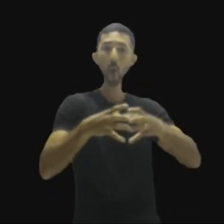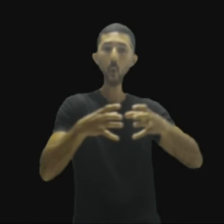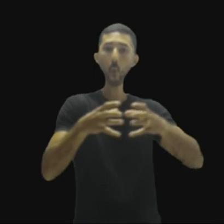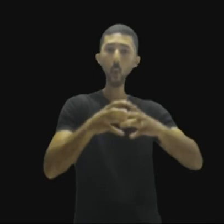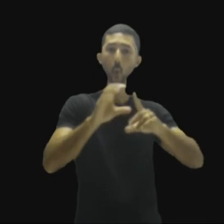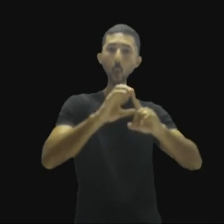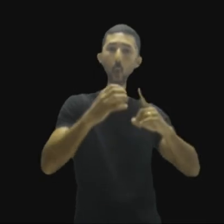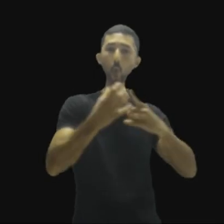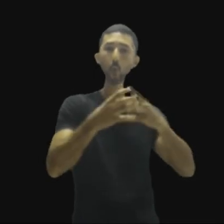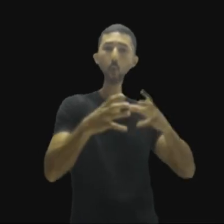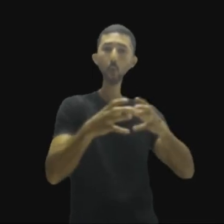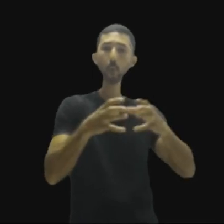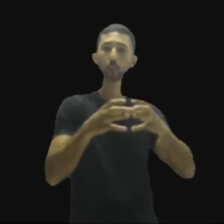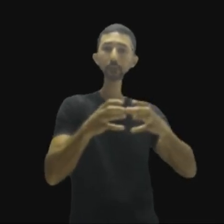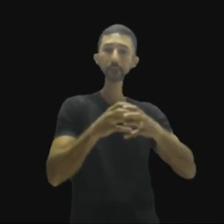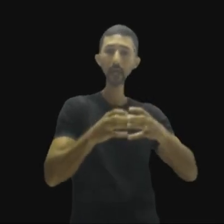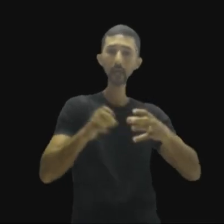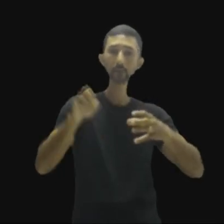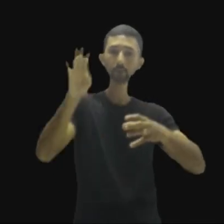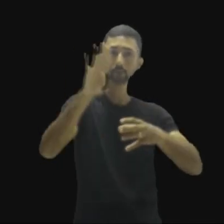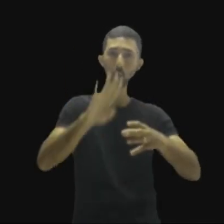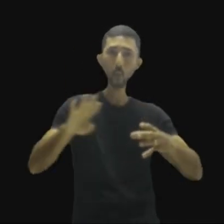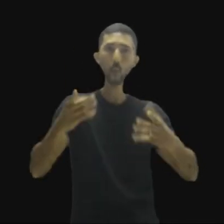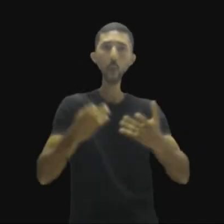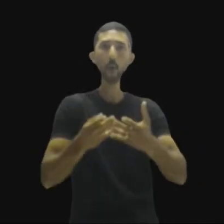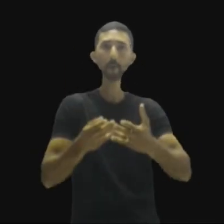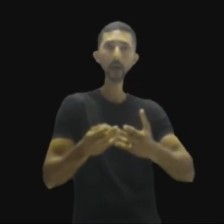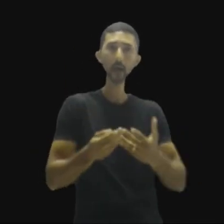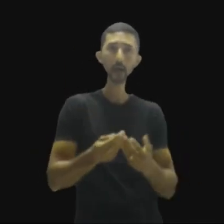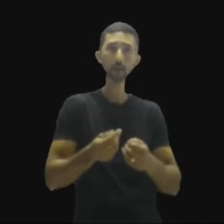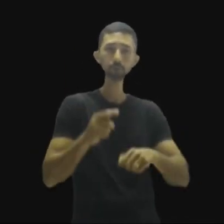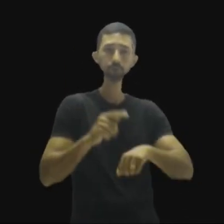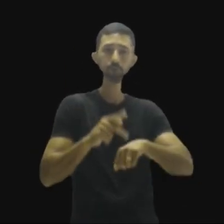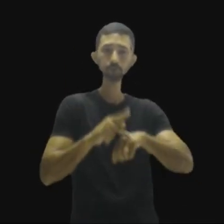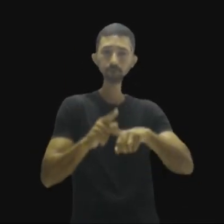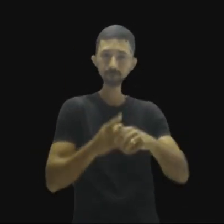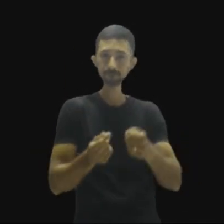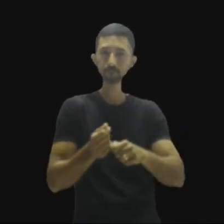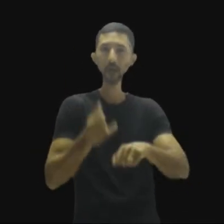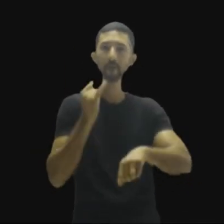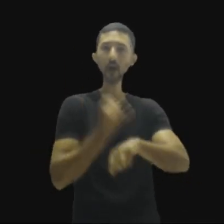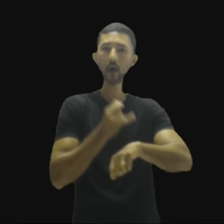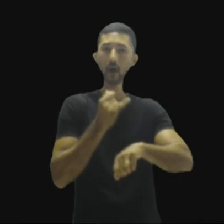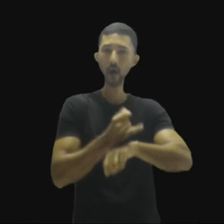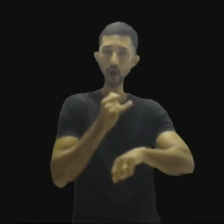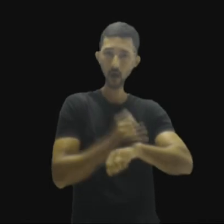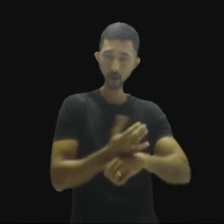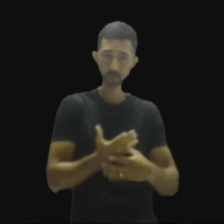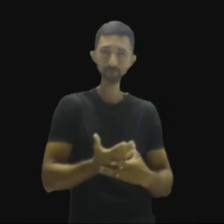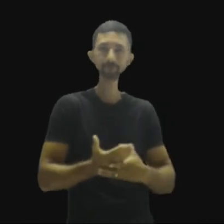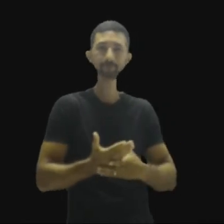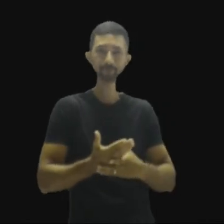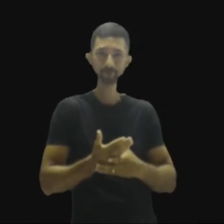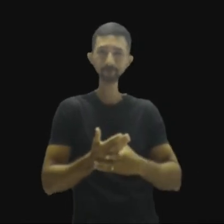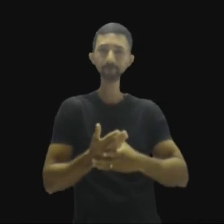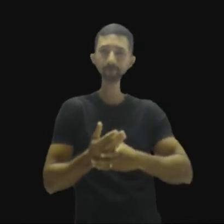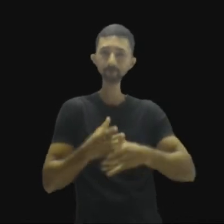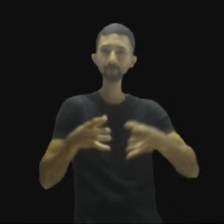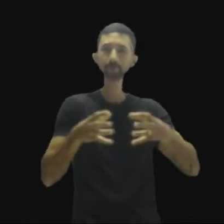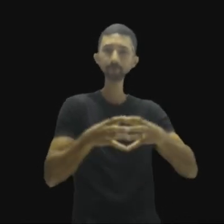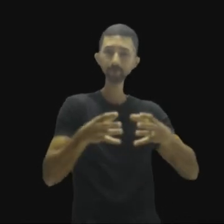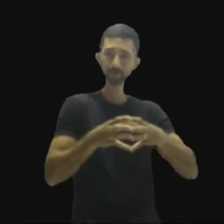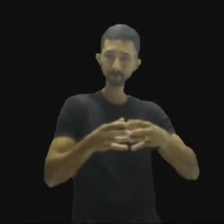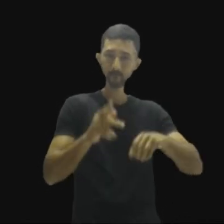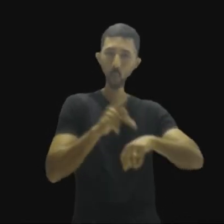Europeia do Carvão e do Aço, Comunidade Europeia do